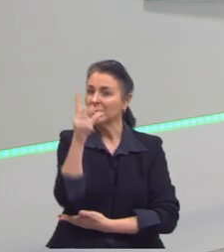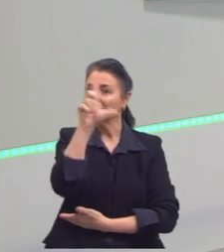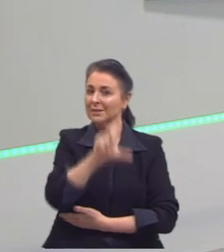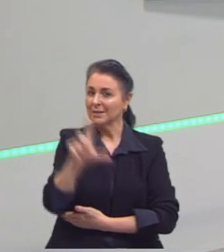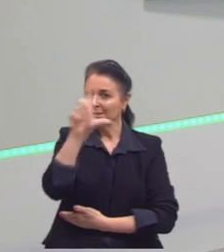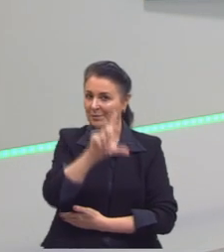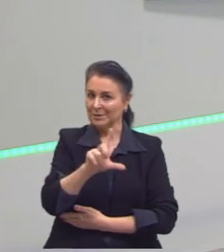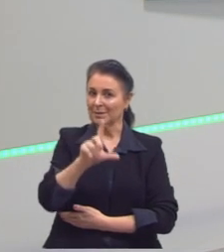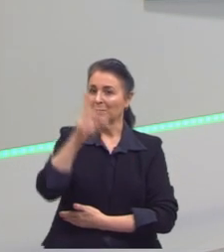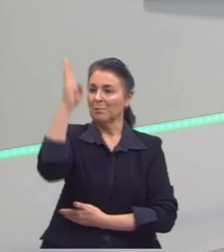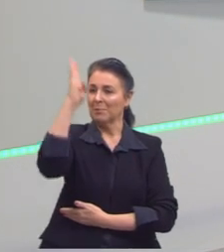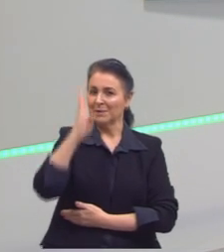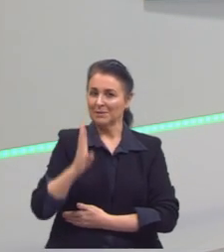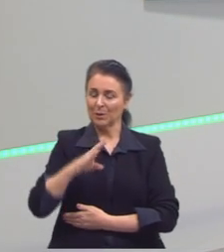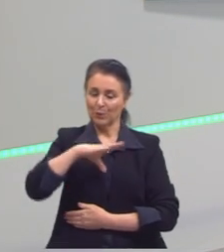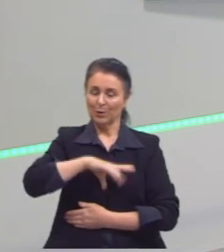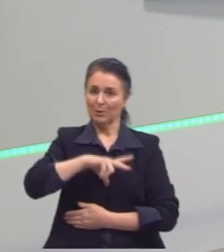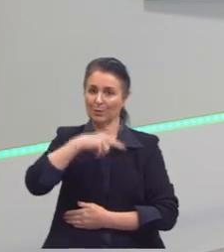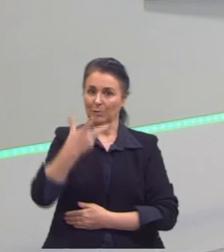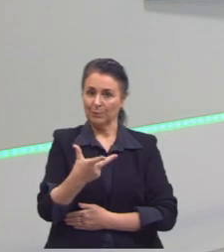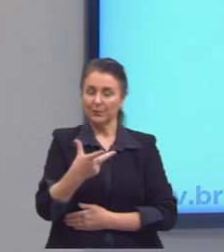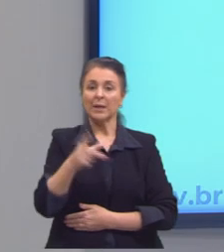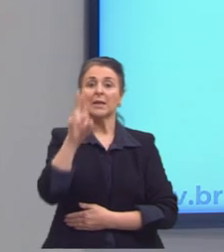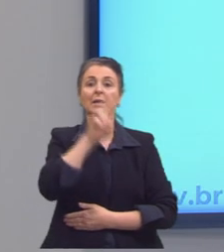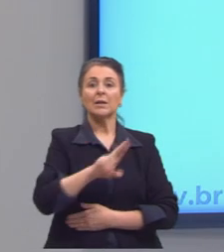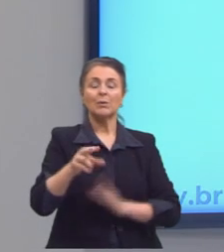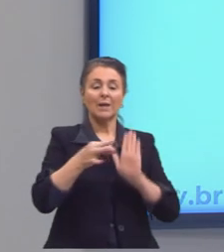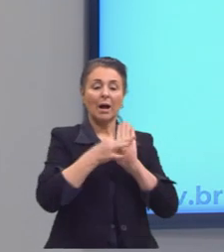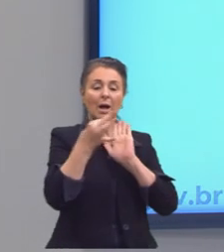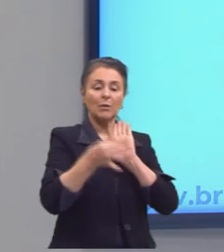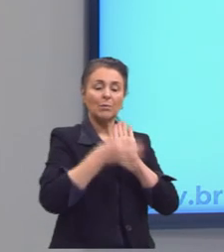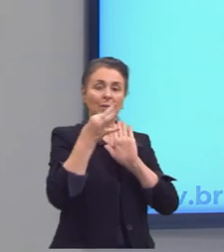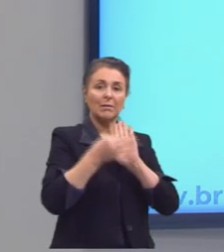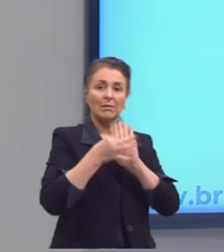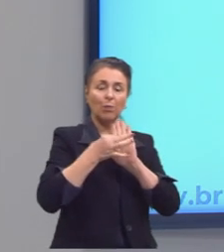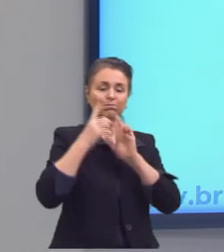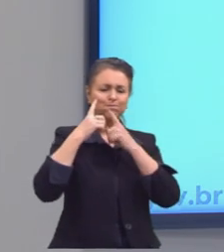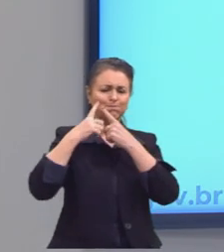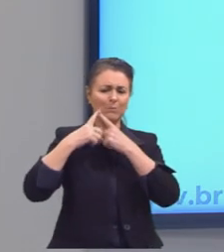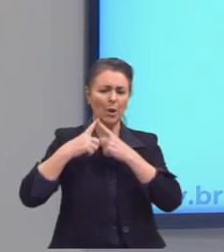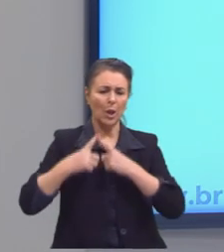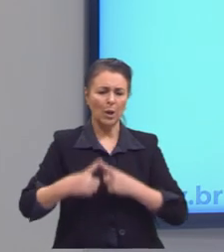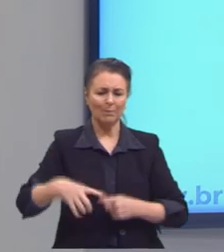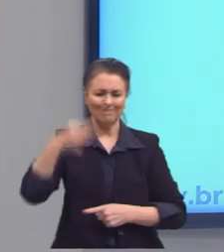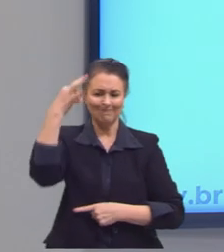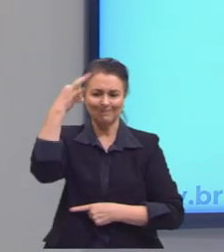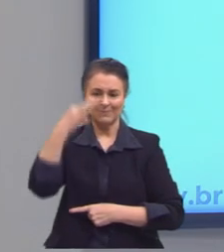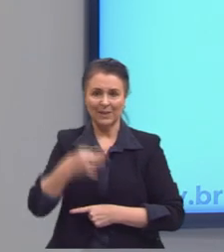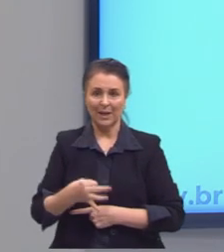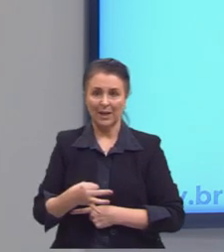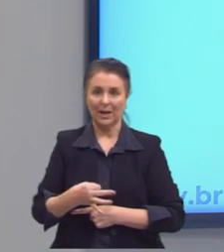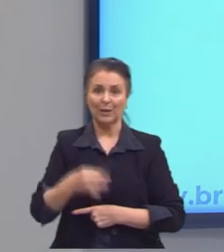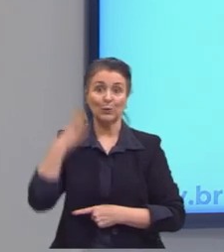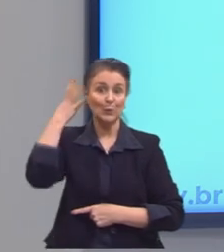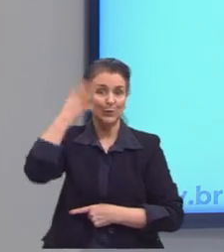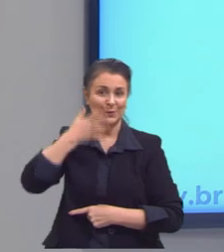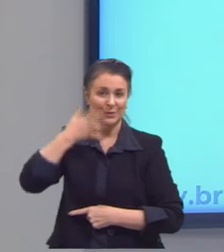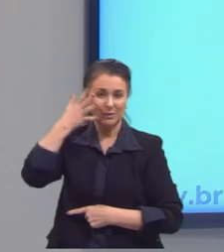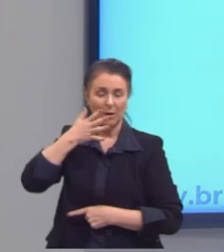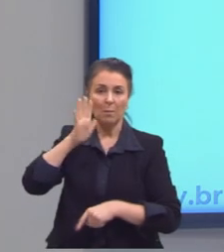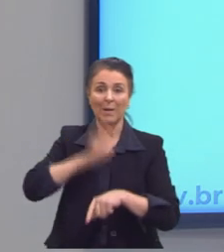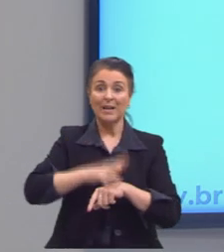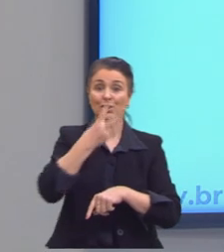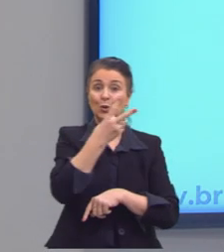E ele faz uso da argumentação lógica e precisa em seus sermões. São mais de 200